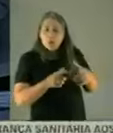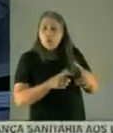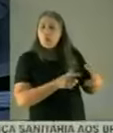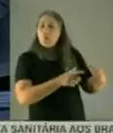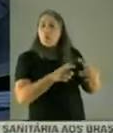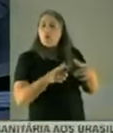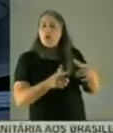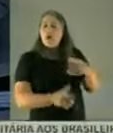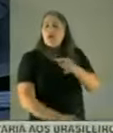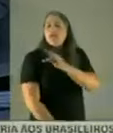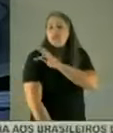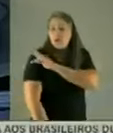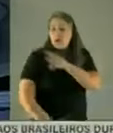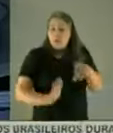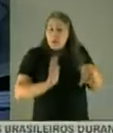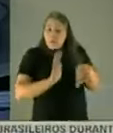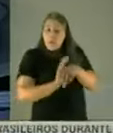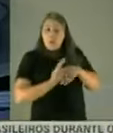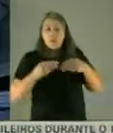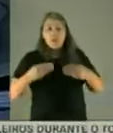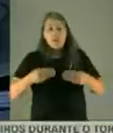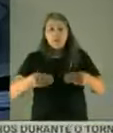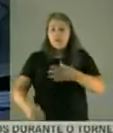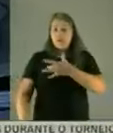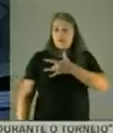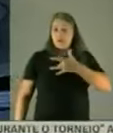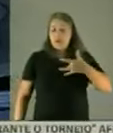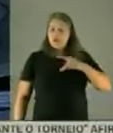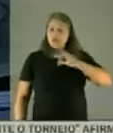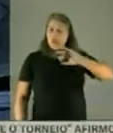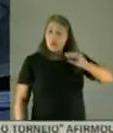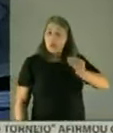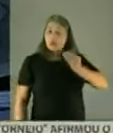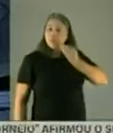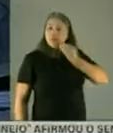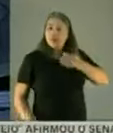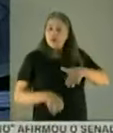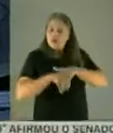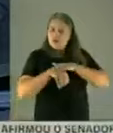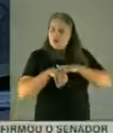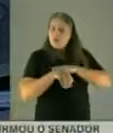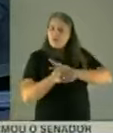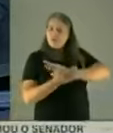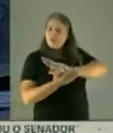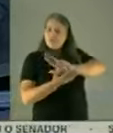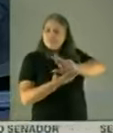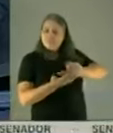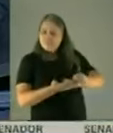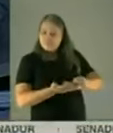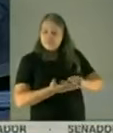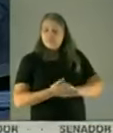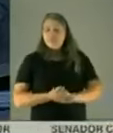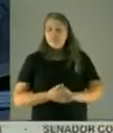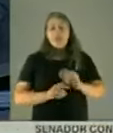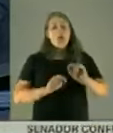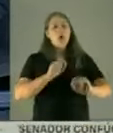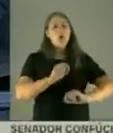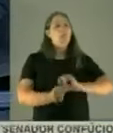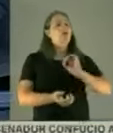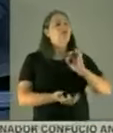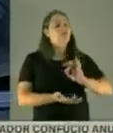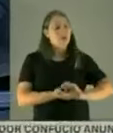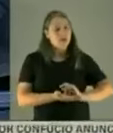do Ministério da Saúde, com quem eu tive a oportunidade de conversar diversas vezes. E que, na realidade,